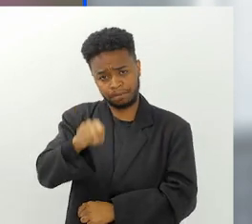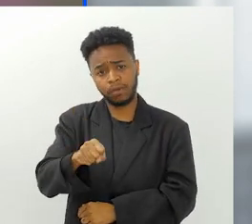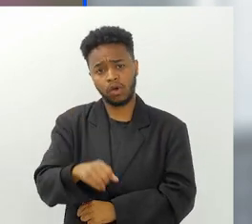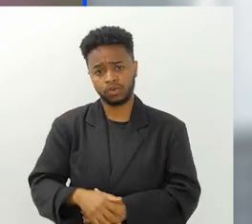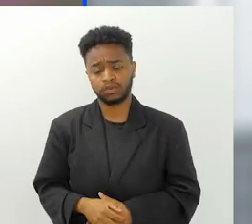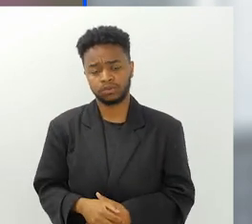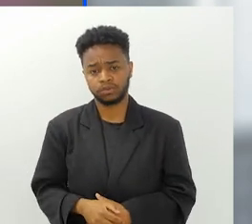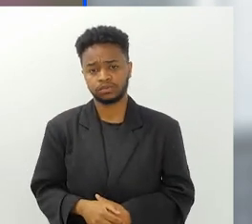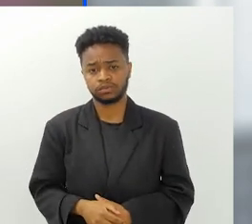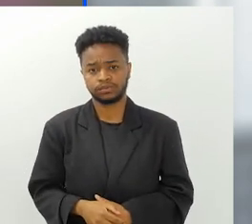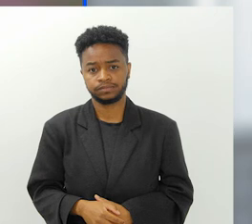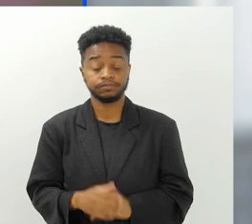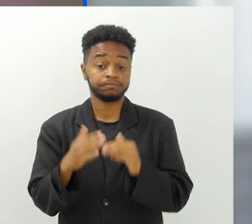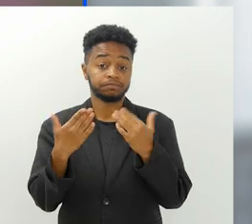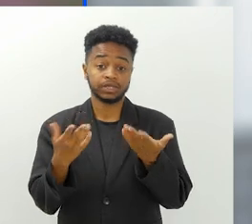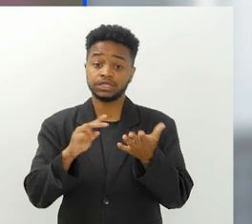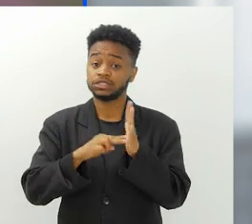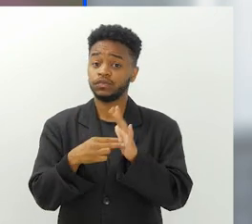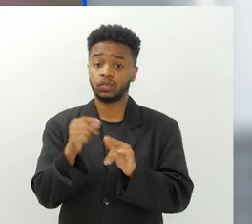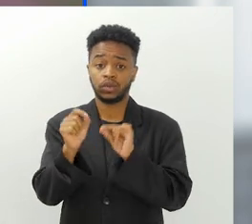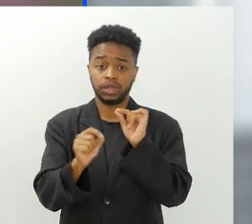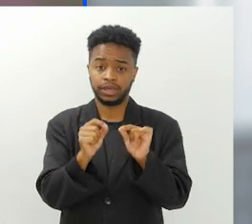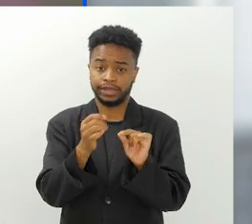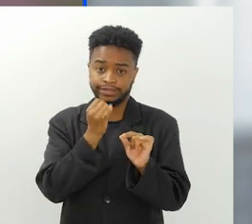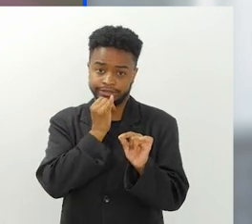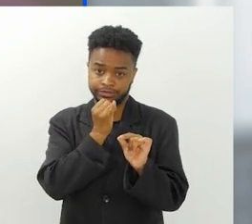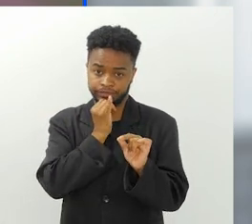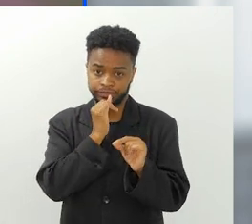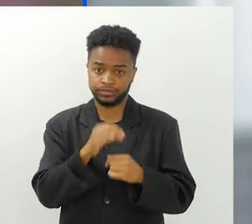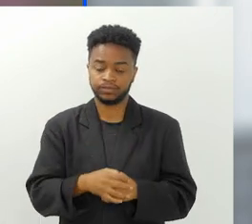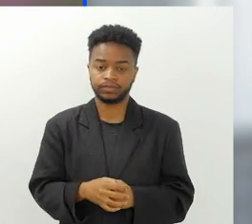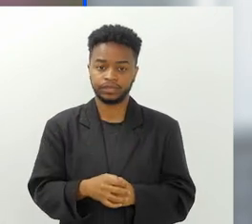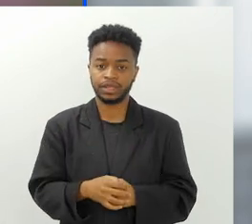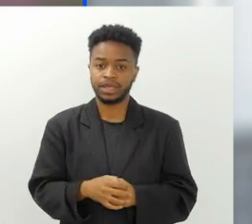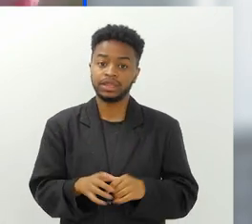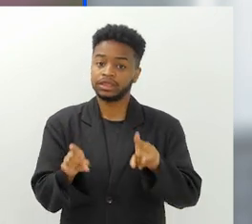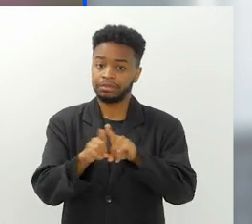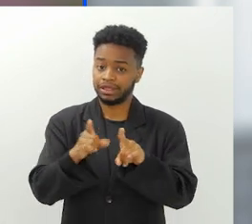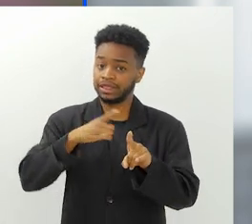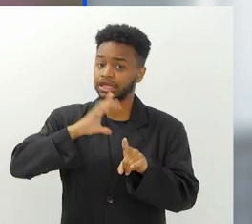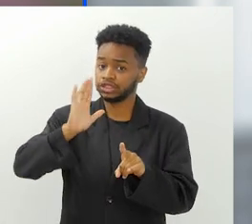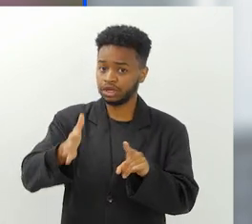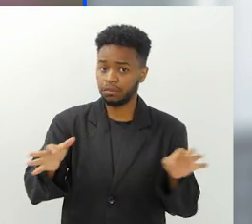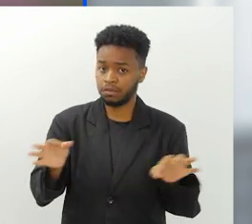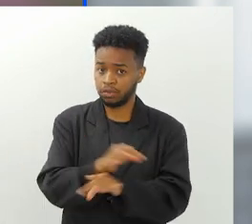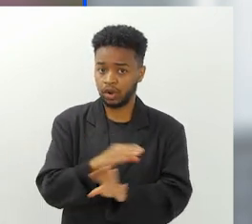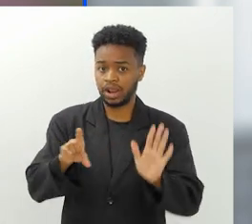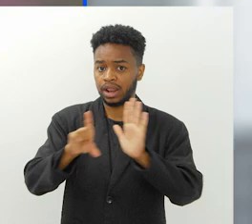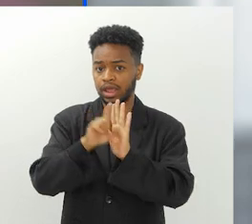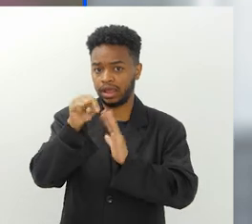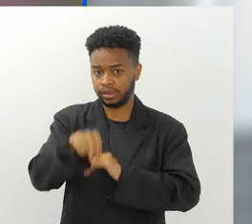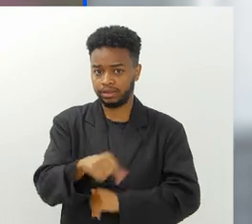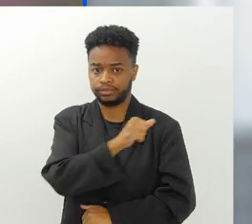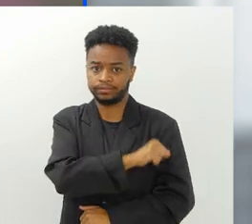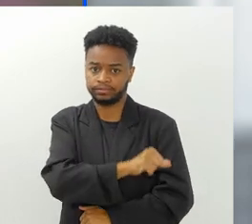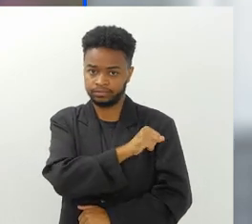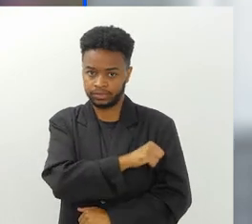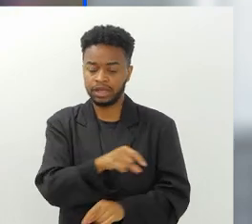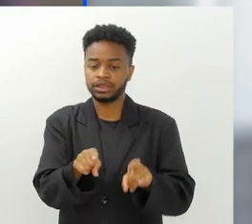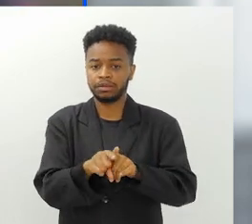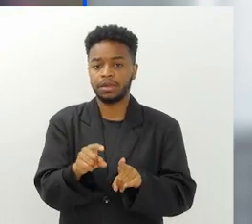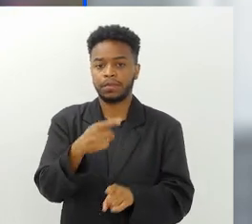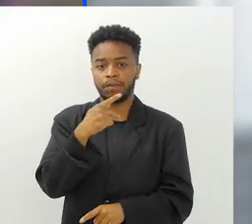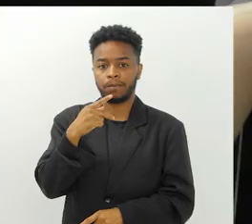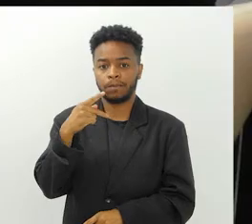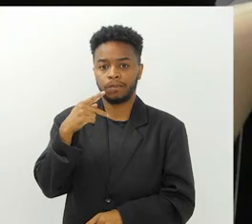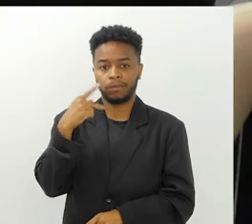plásticos. Ou seja, nós podemos, por exemplo, como também já é lei aqui no estado do Rio